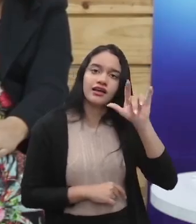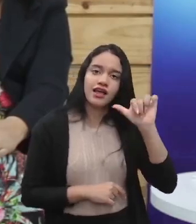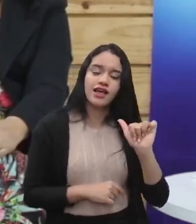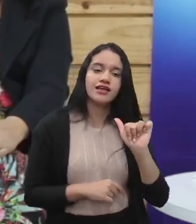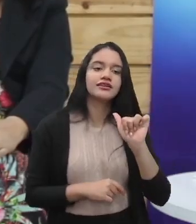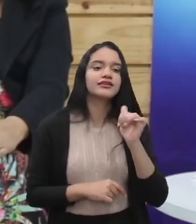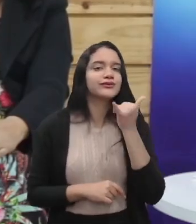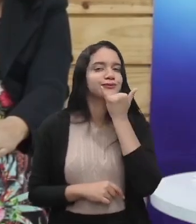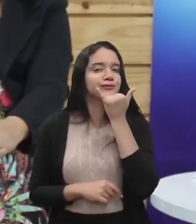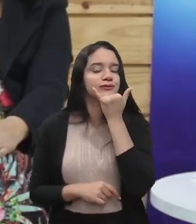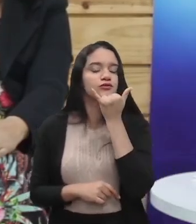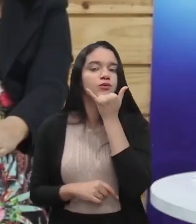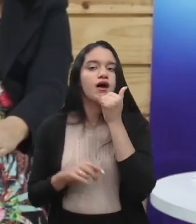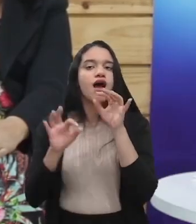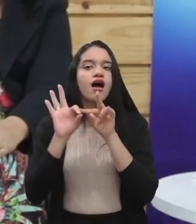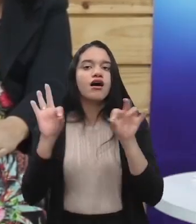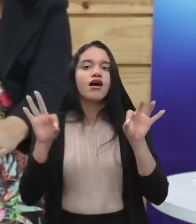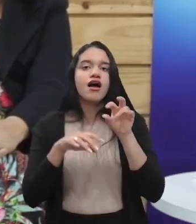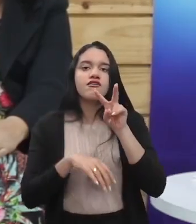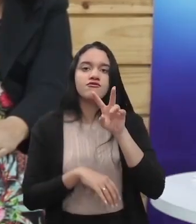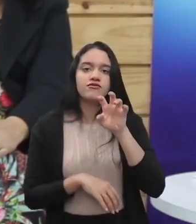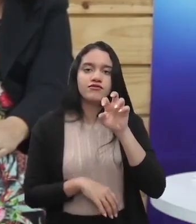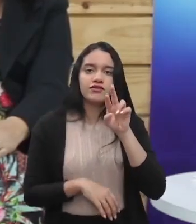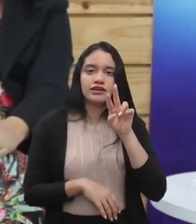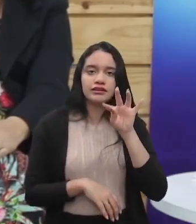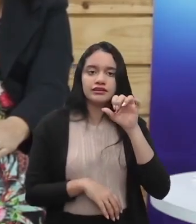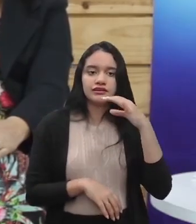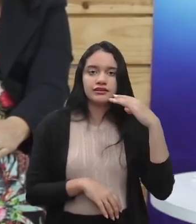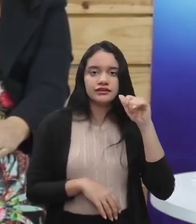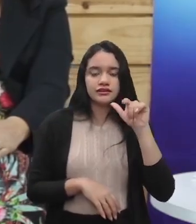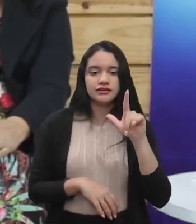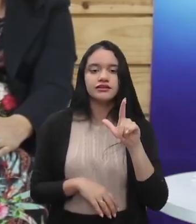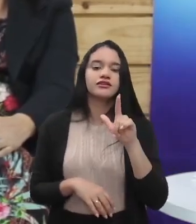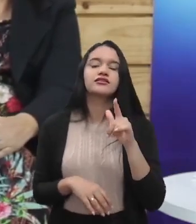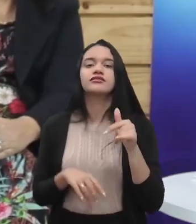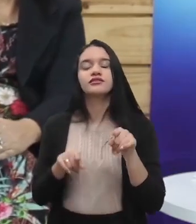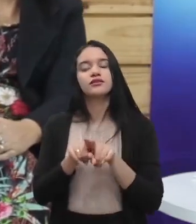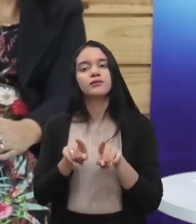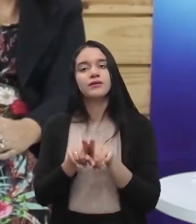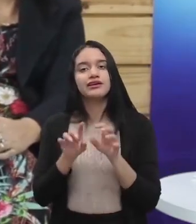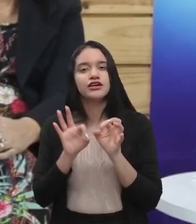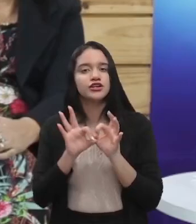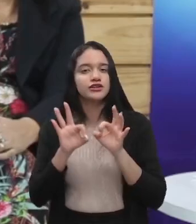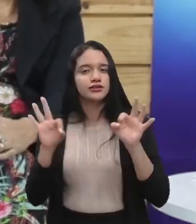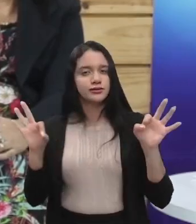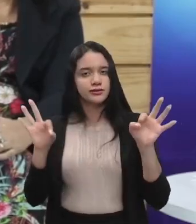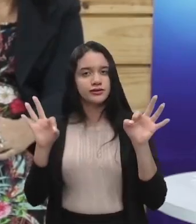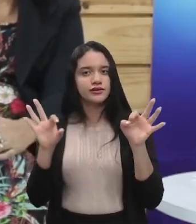Perdão, vertical, que é para que garantir que ele se locomova a pequenas distâncias.